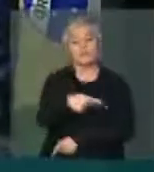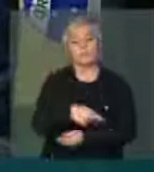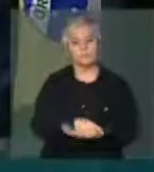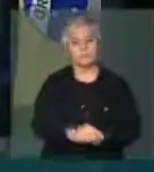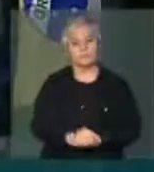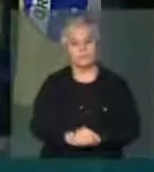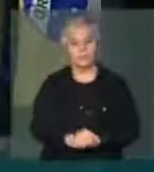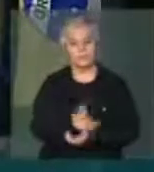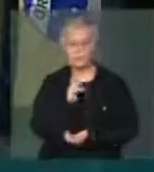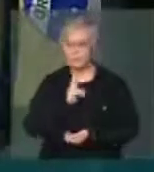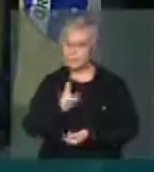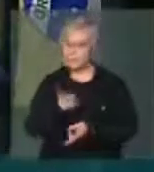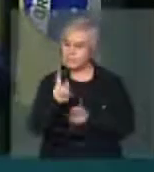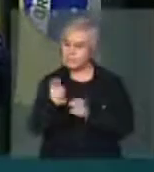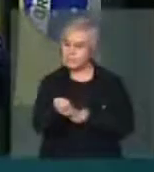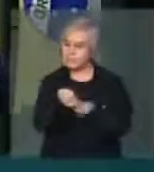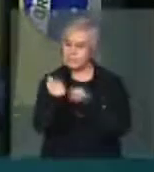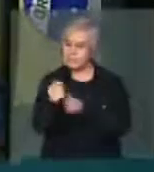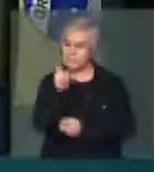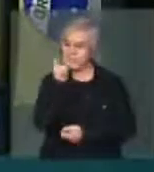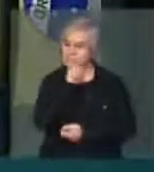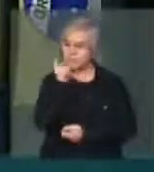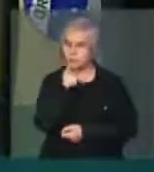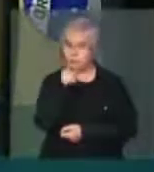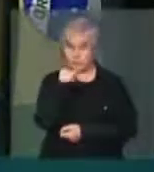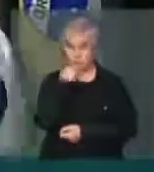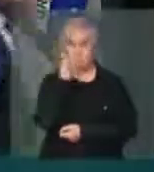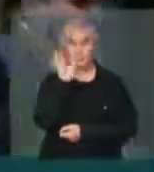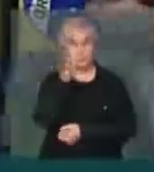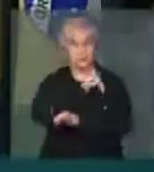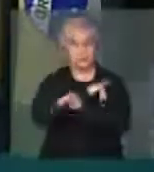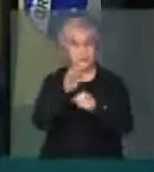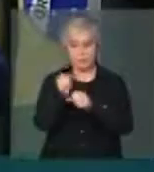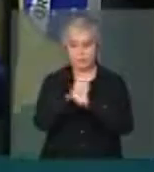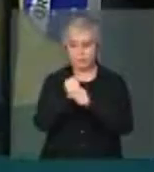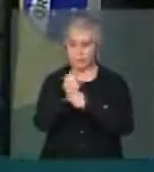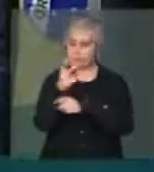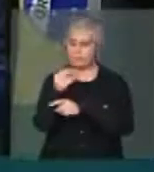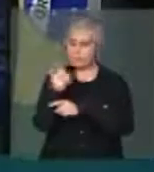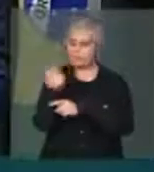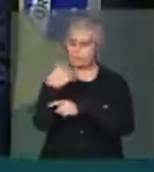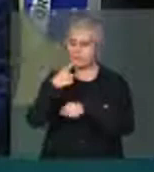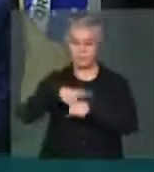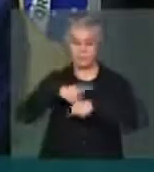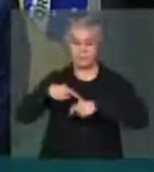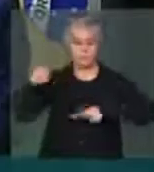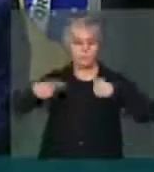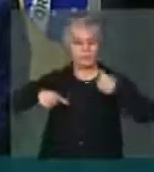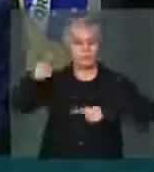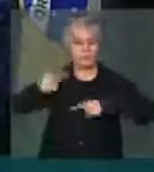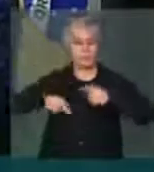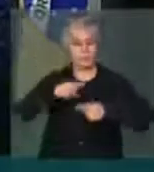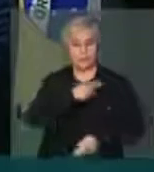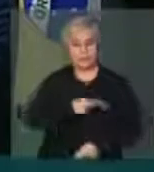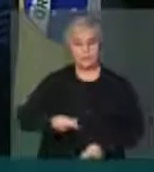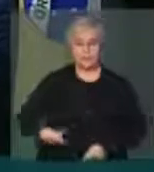muito clara ela em 2014 prometeu no debate da Rede Globo